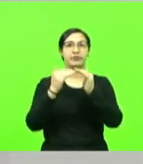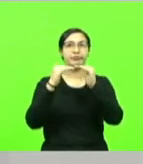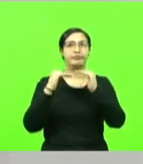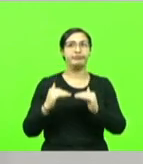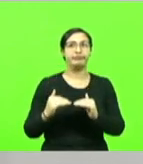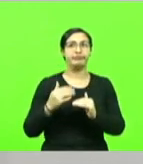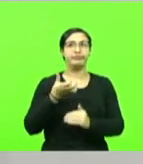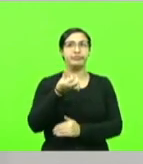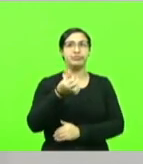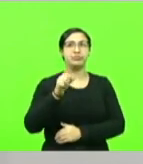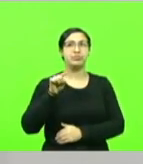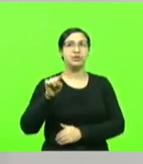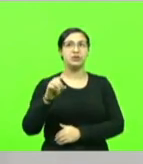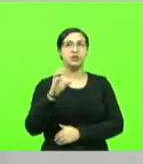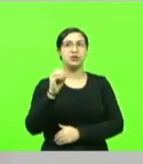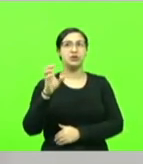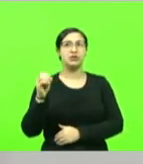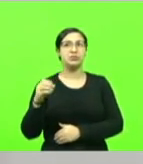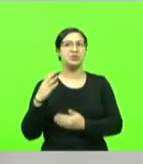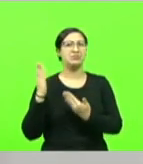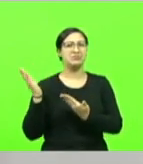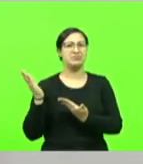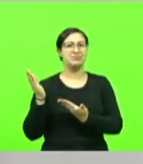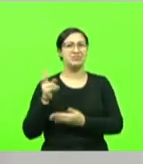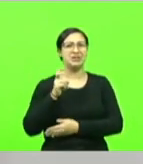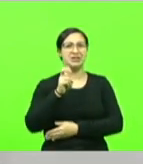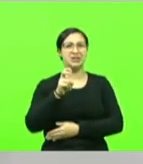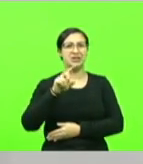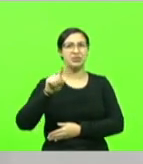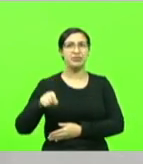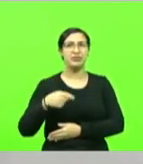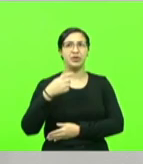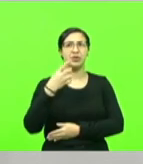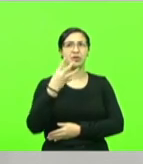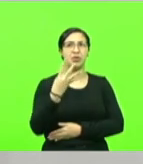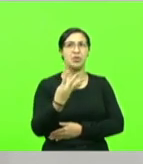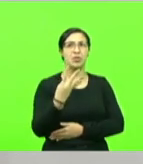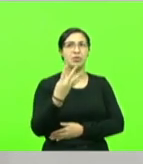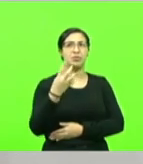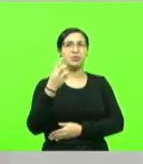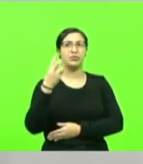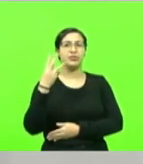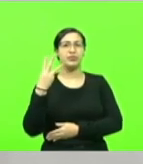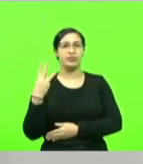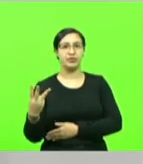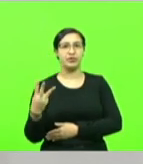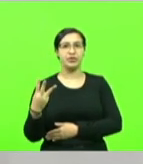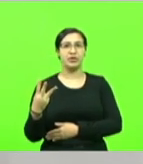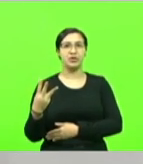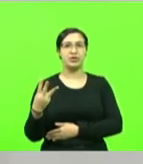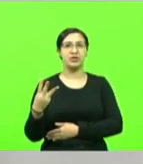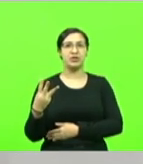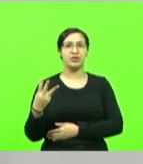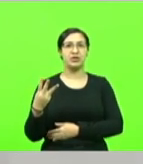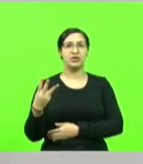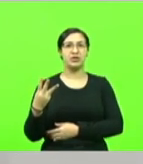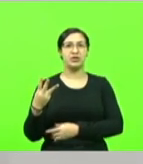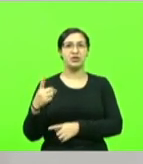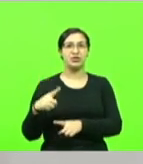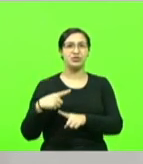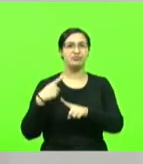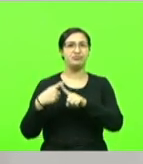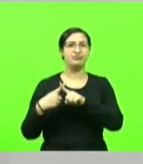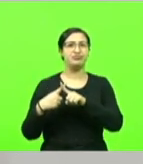5,4 vezes o valor de discrepância entre os